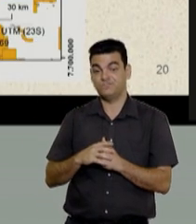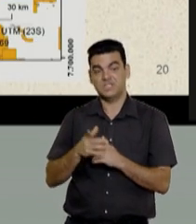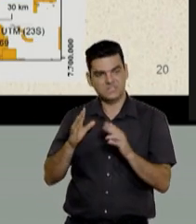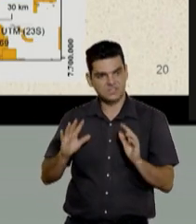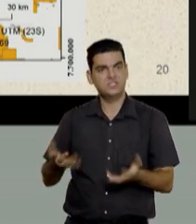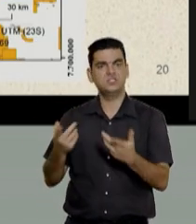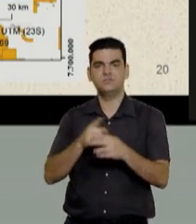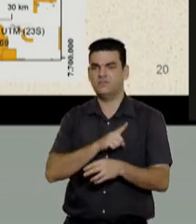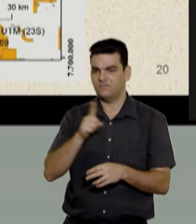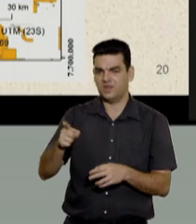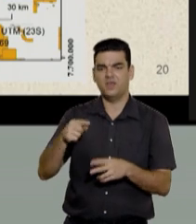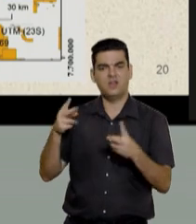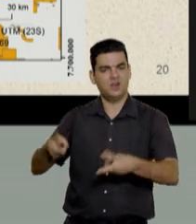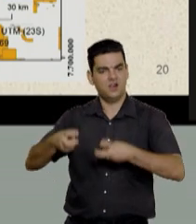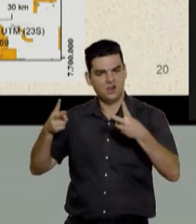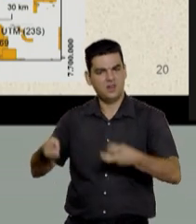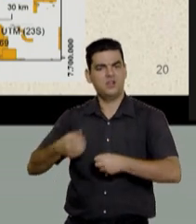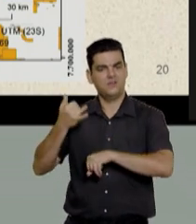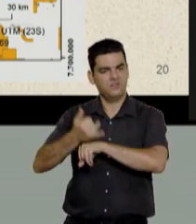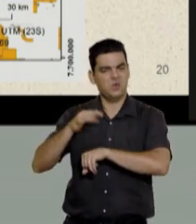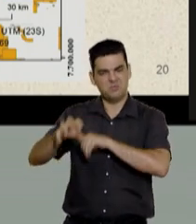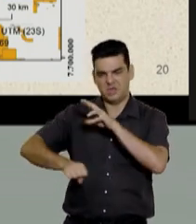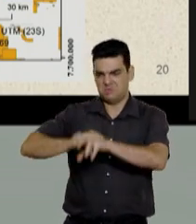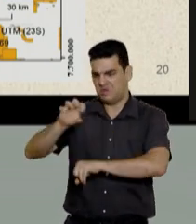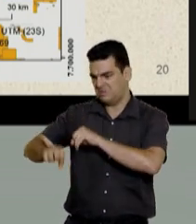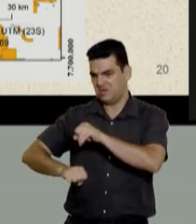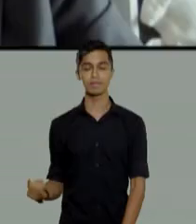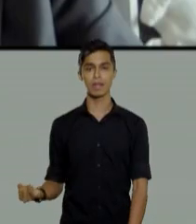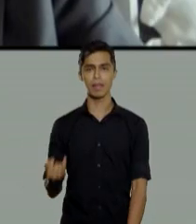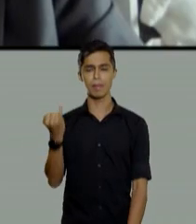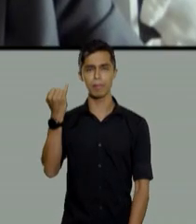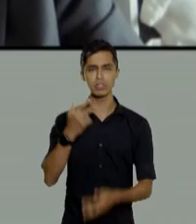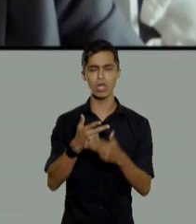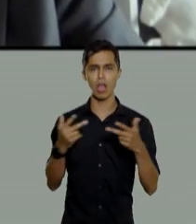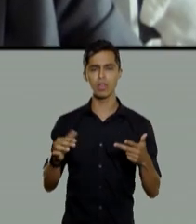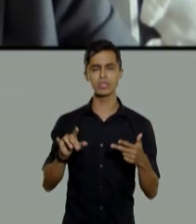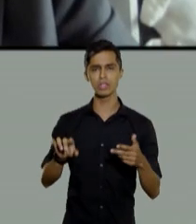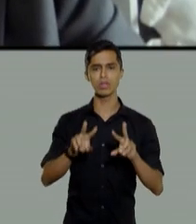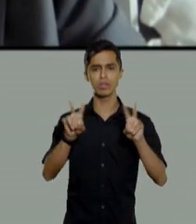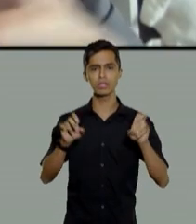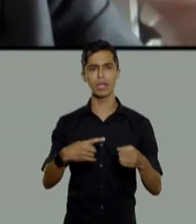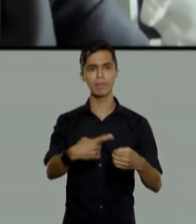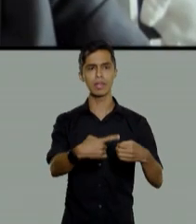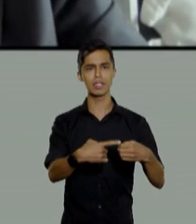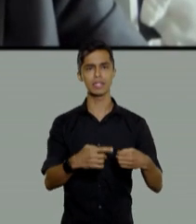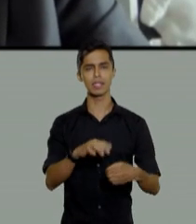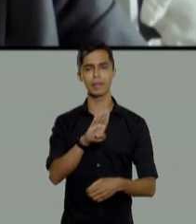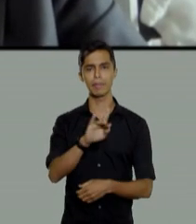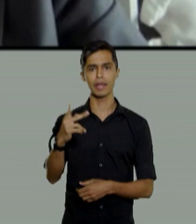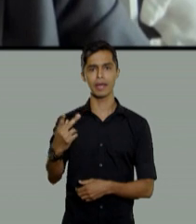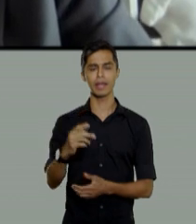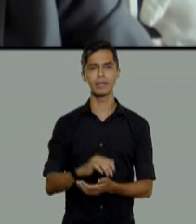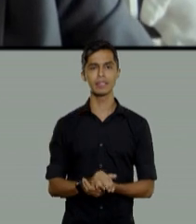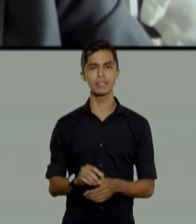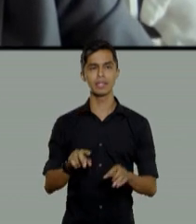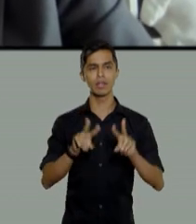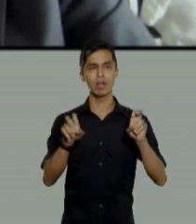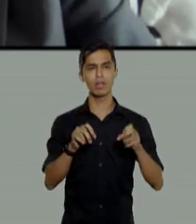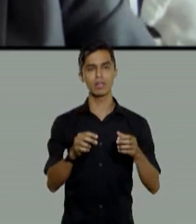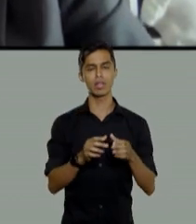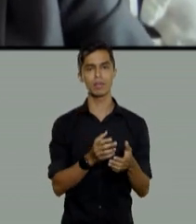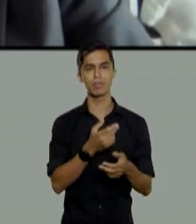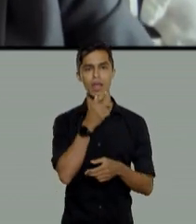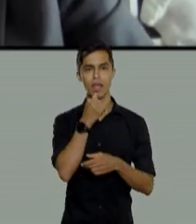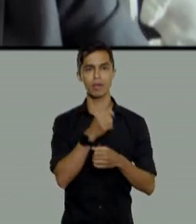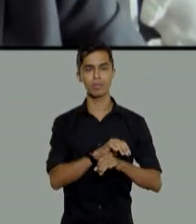metropolitana de Belo Horizonte, foram o tema do primeiro painel. O doutor em demografia e pesquisador aposentado do IBGE,